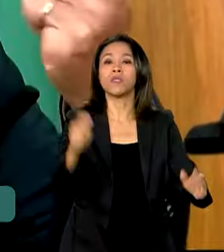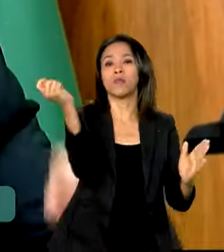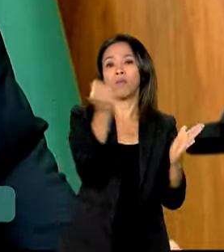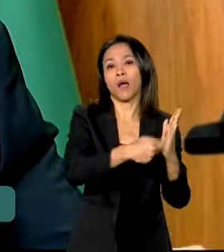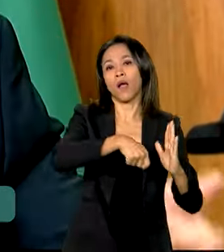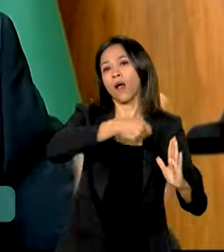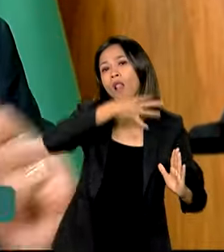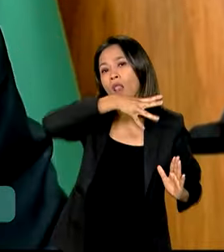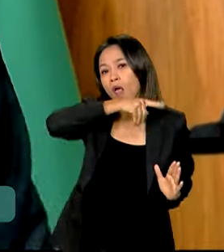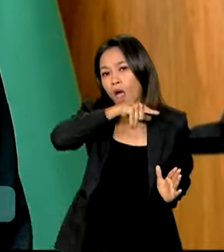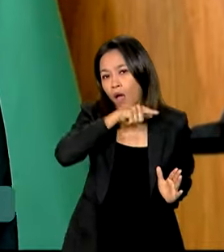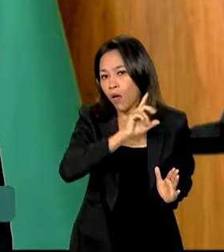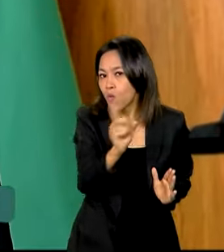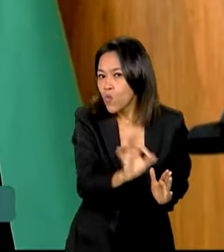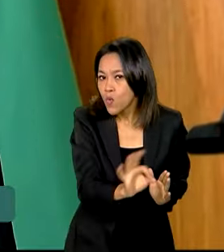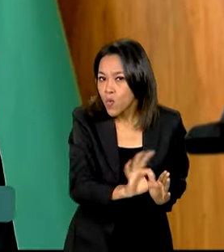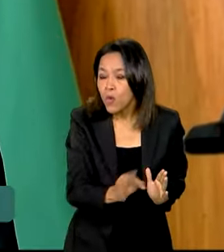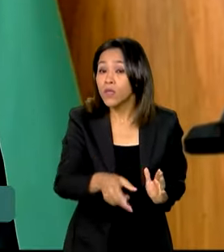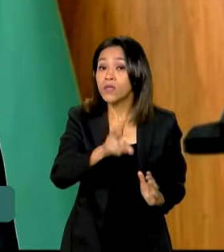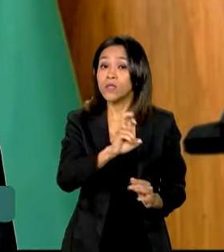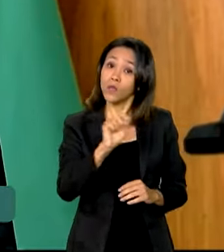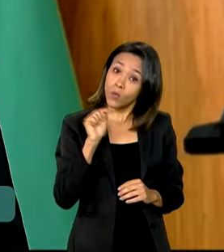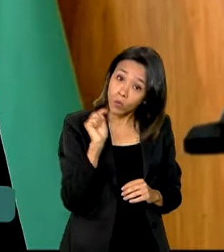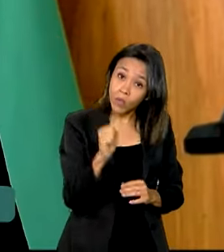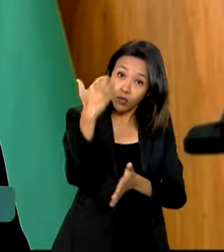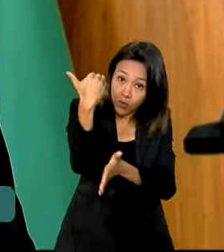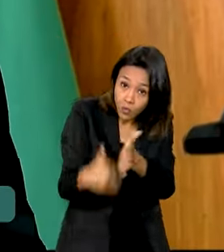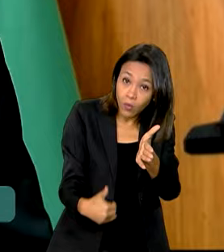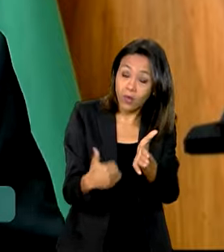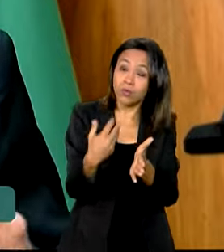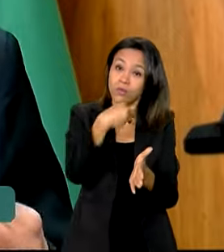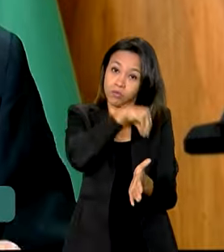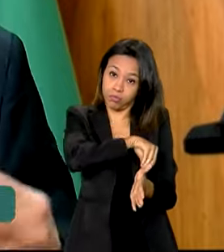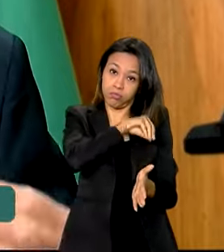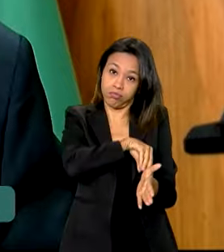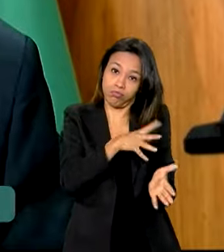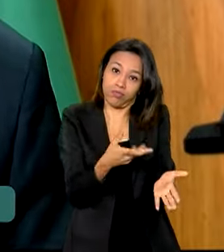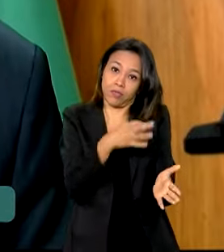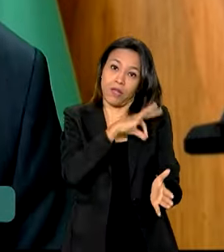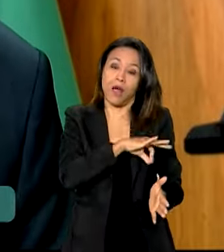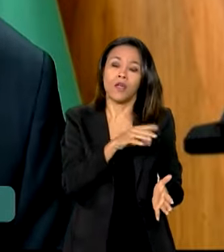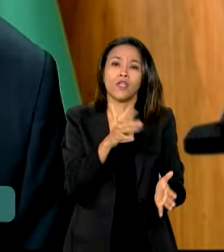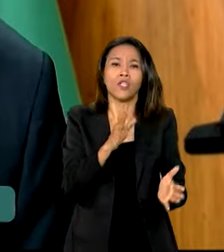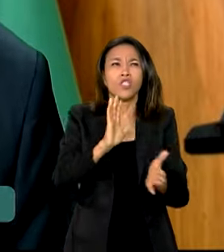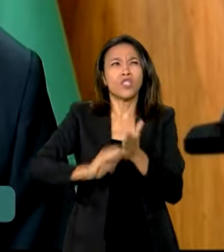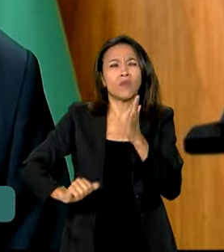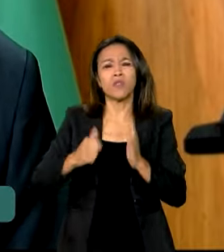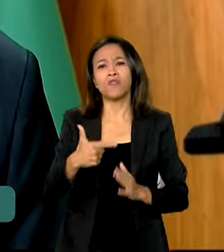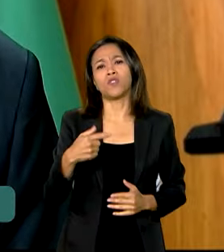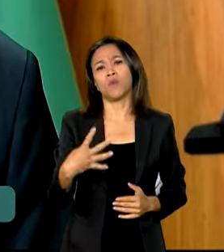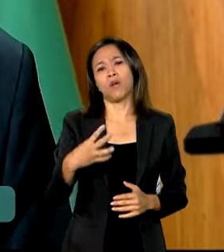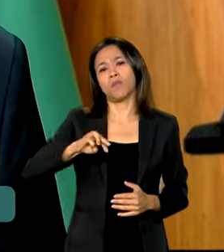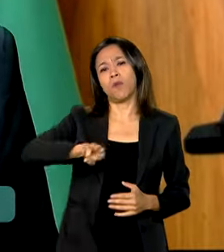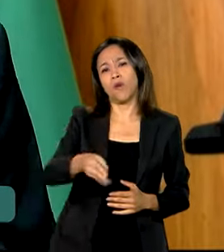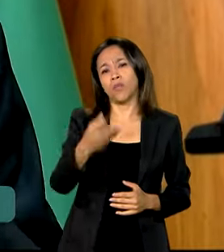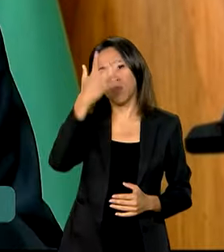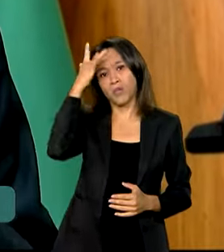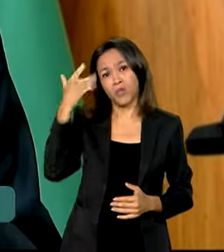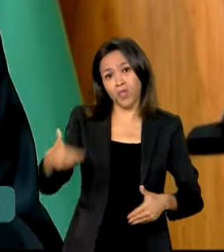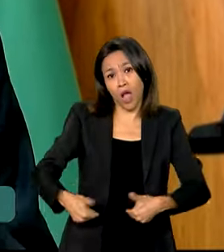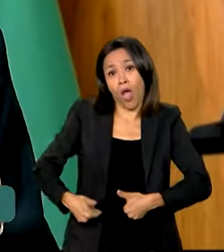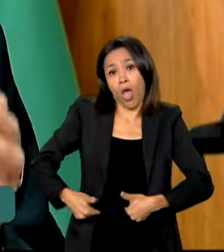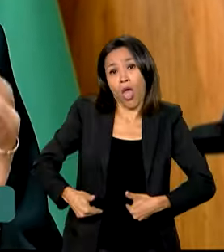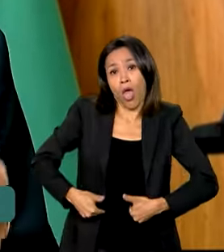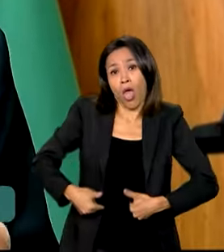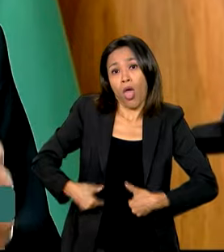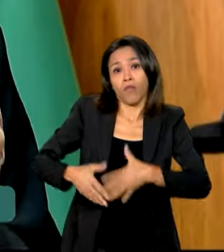pretendo chegar a 5 mil reais de desconto no imposto de renda. Tiramos 24 milhões de pessoas da fome. Então,